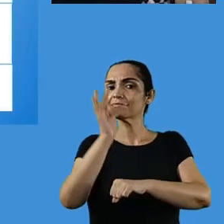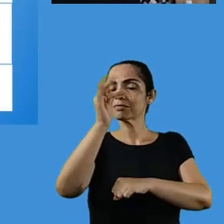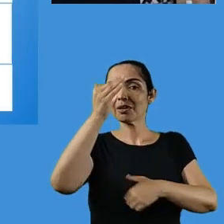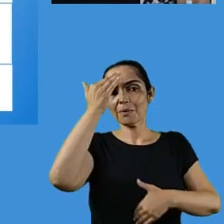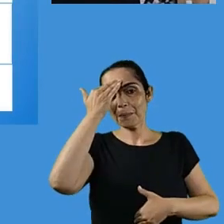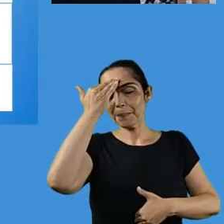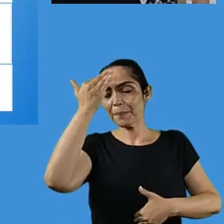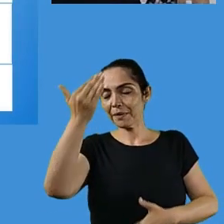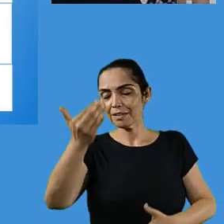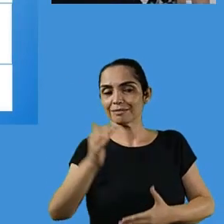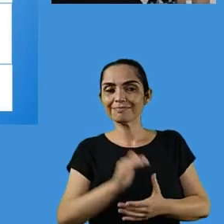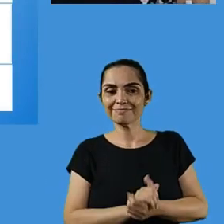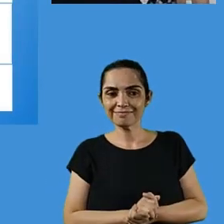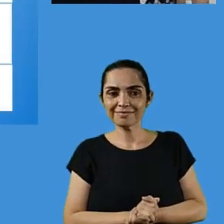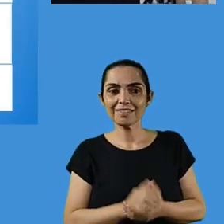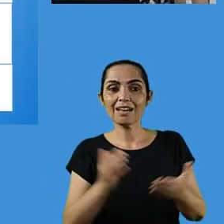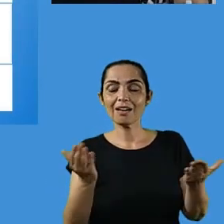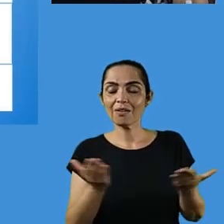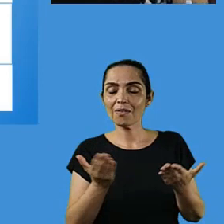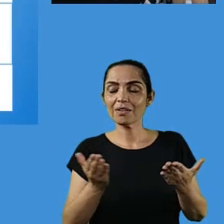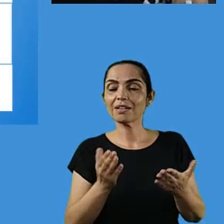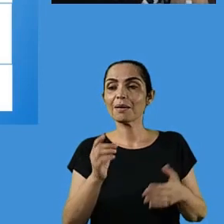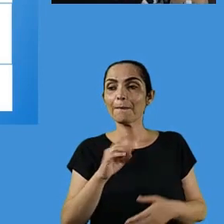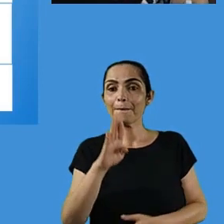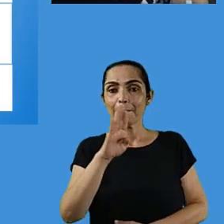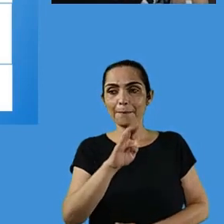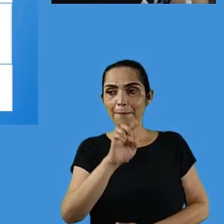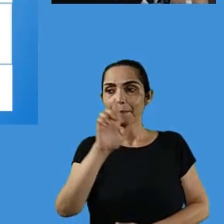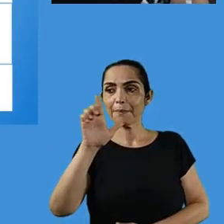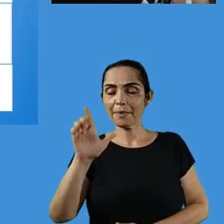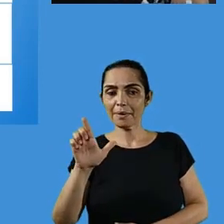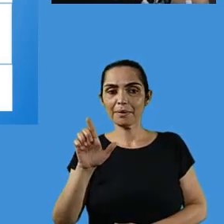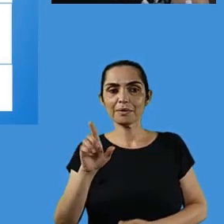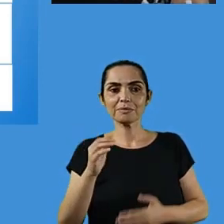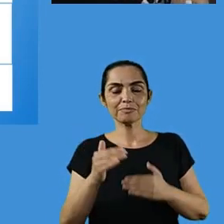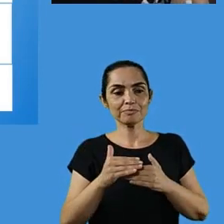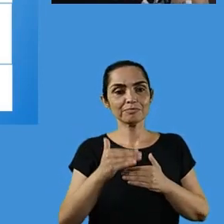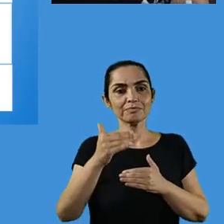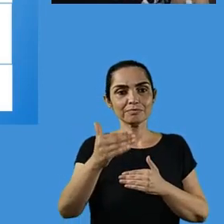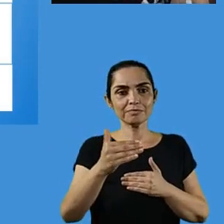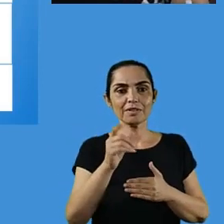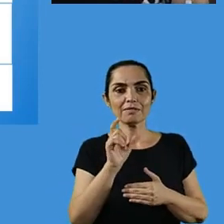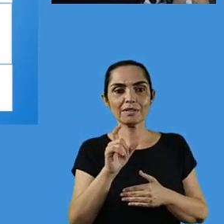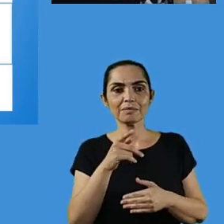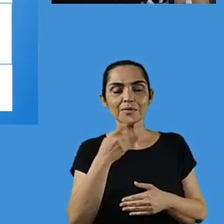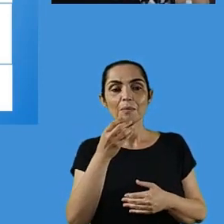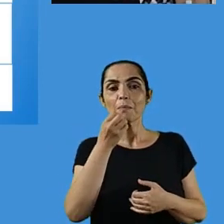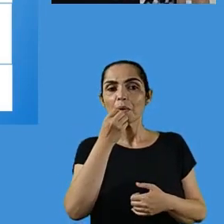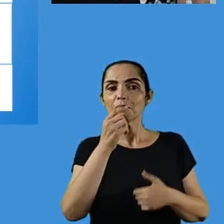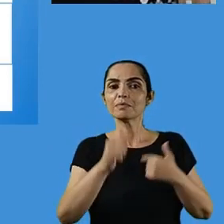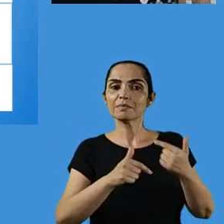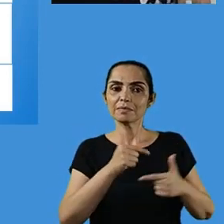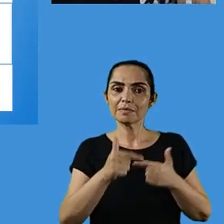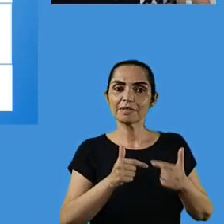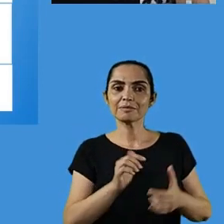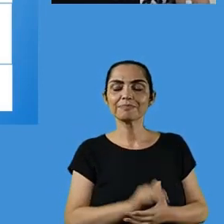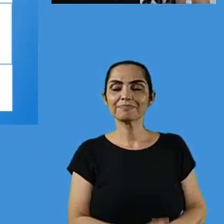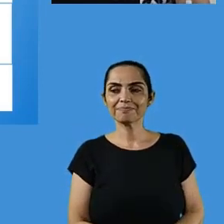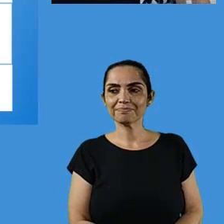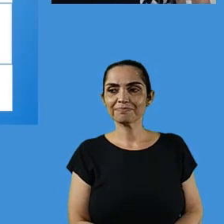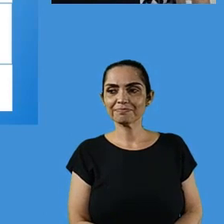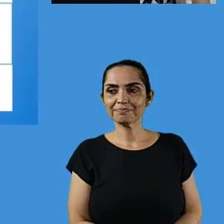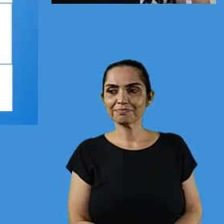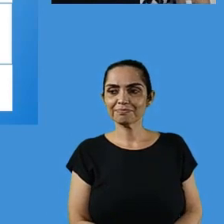isso, mas é, olá, está na frente da AGEINF, juntamente com toda a minha equipe técnica,